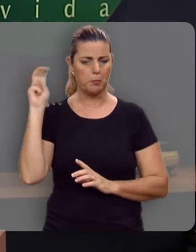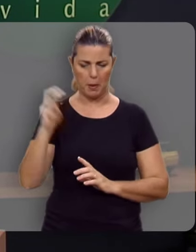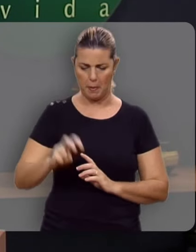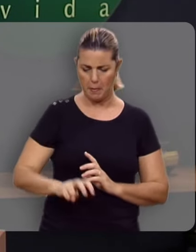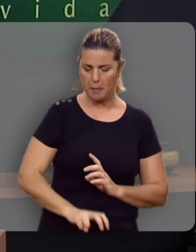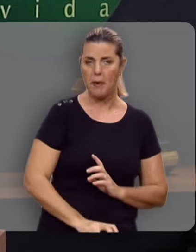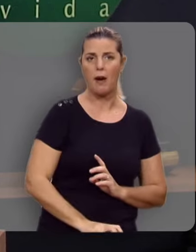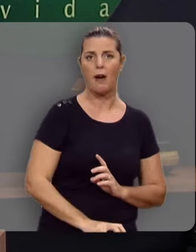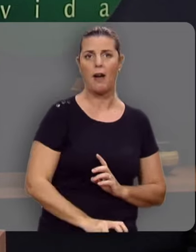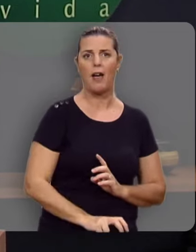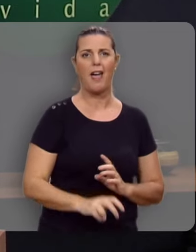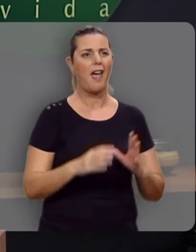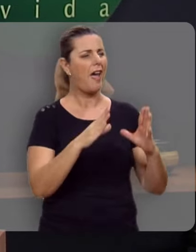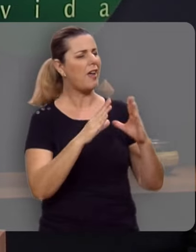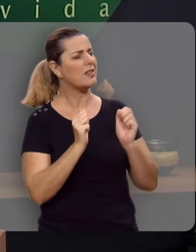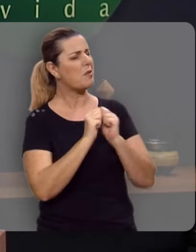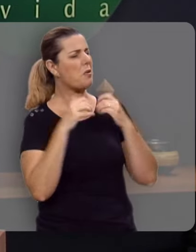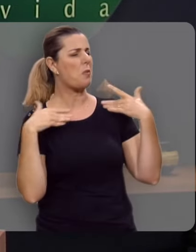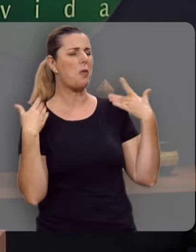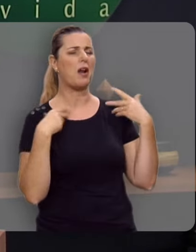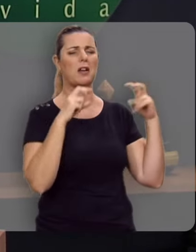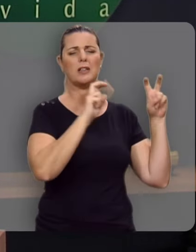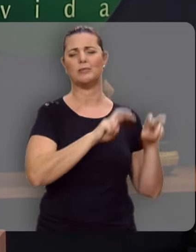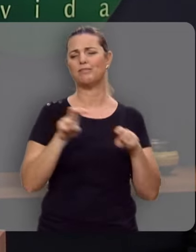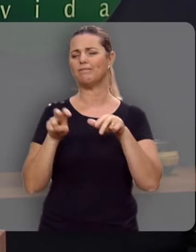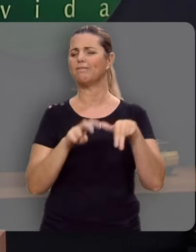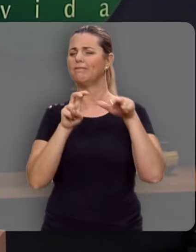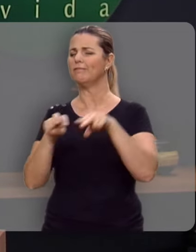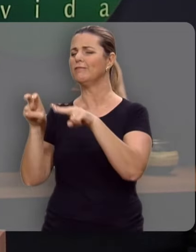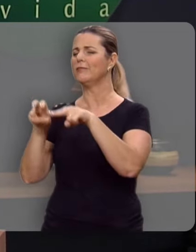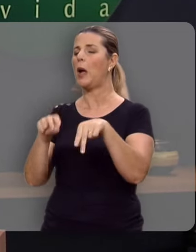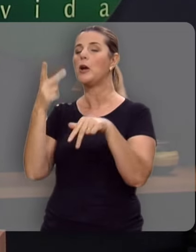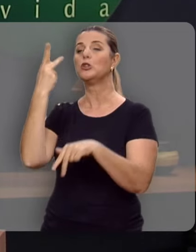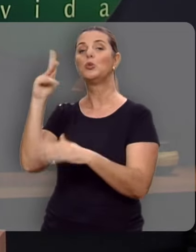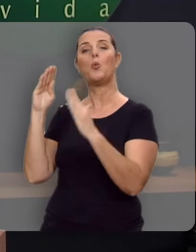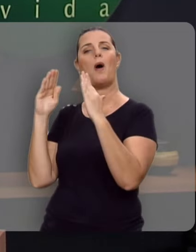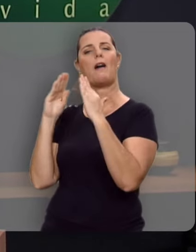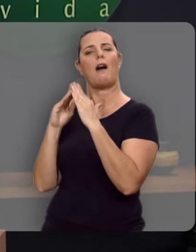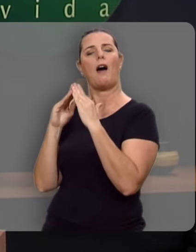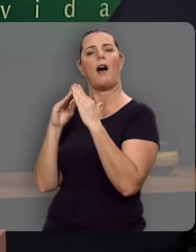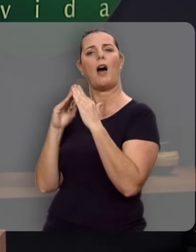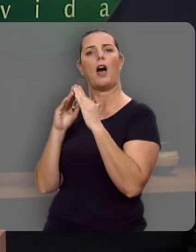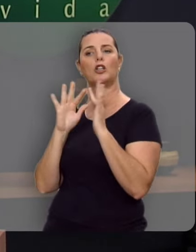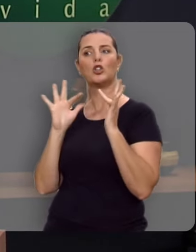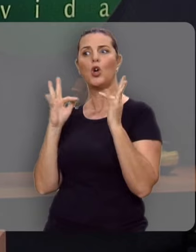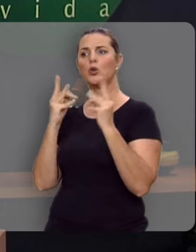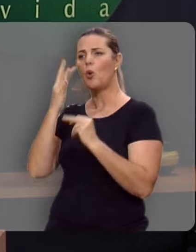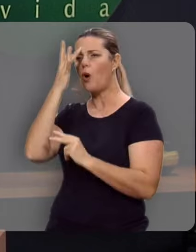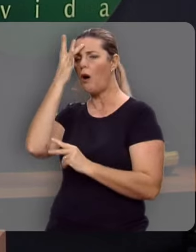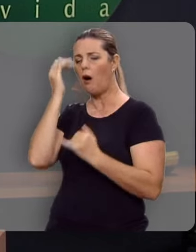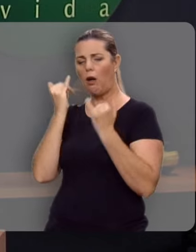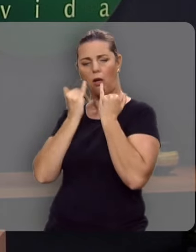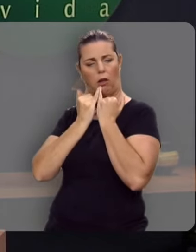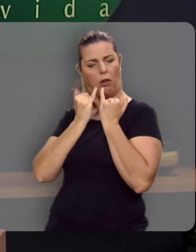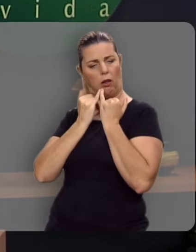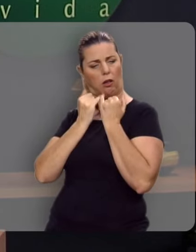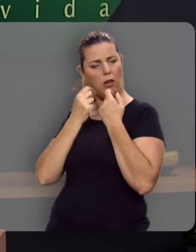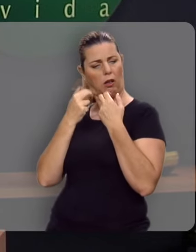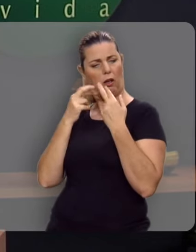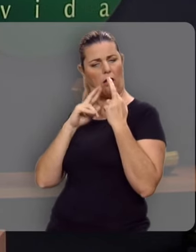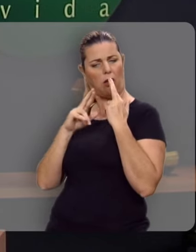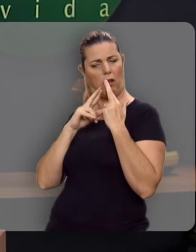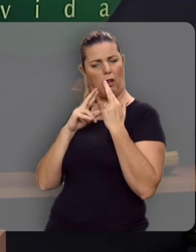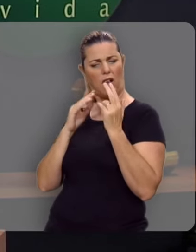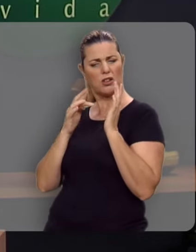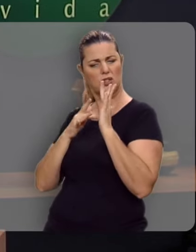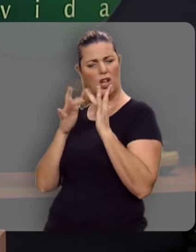alegria. E Jesus vai com ele para a sua casa e diz a Bíblia que todos, todos murmuram, dizendo que Jesus